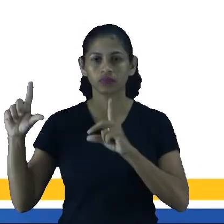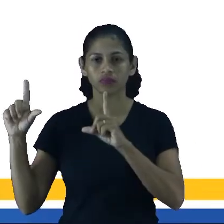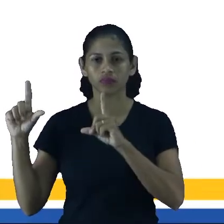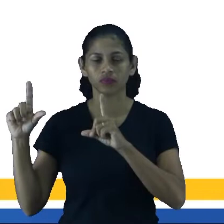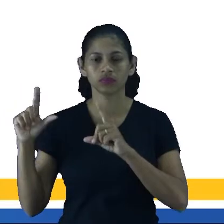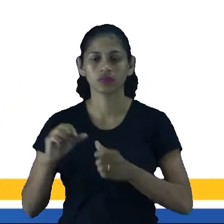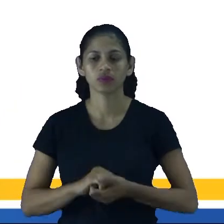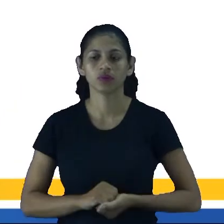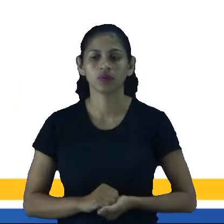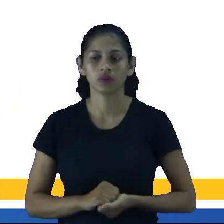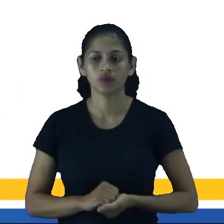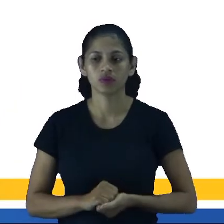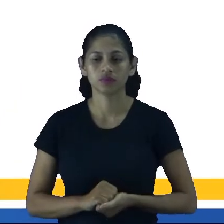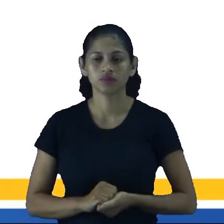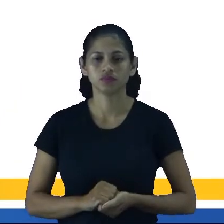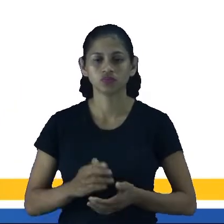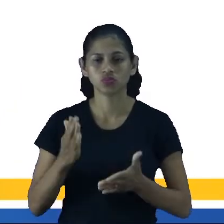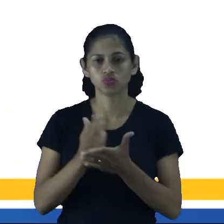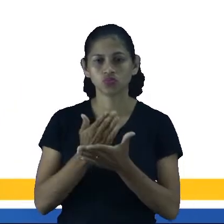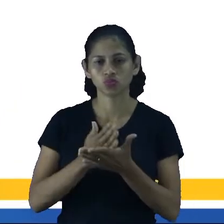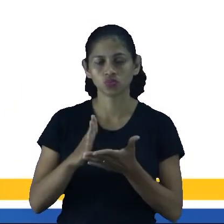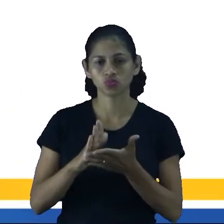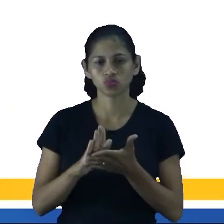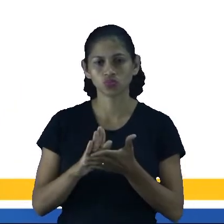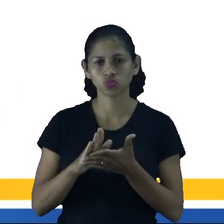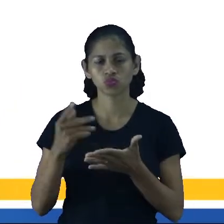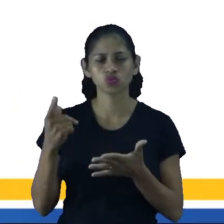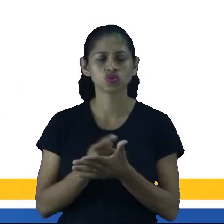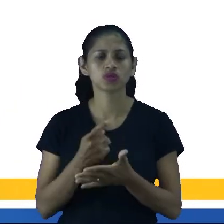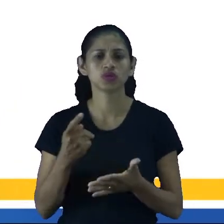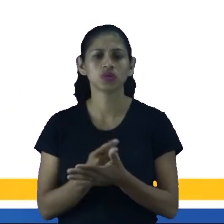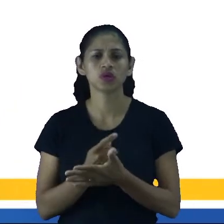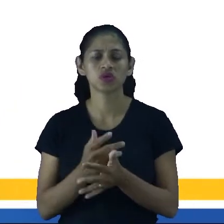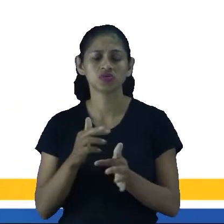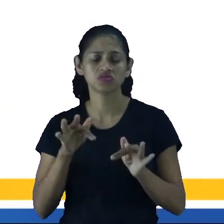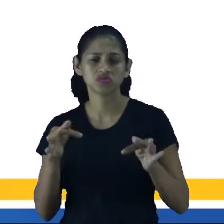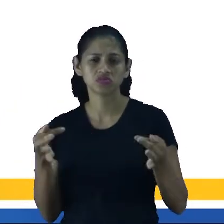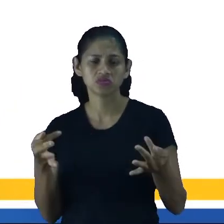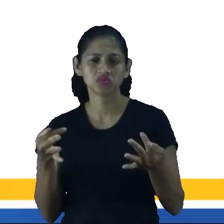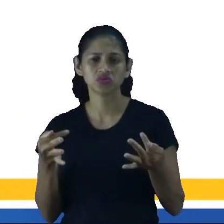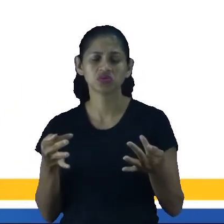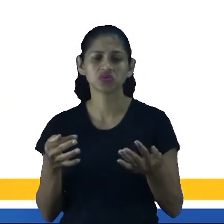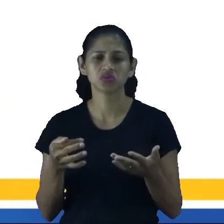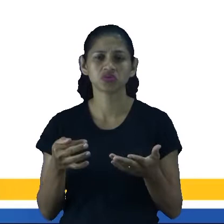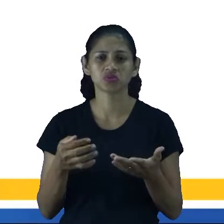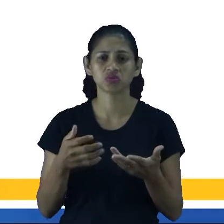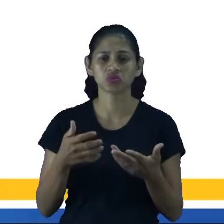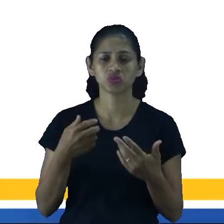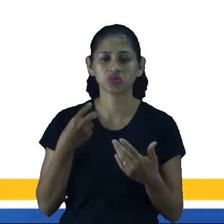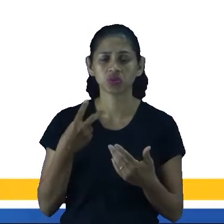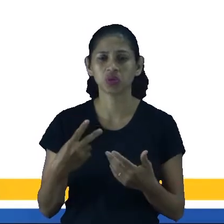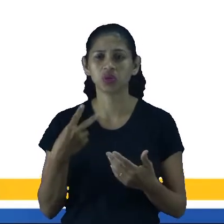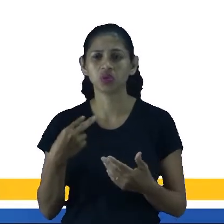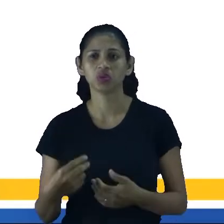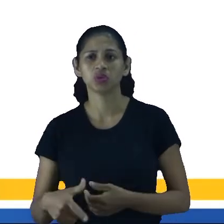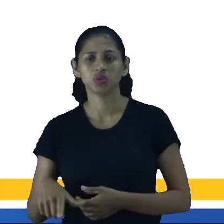alguns erros comuns praticados na Língua Espanhola. Geralmente a gente,